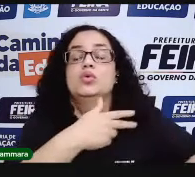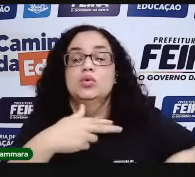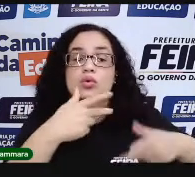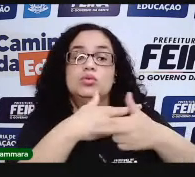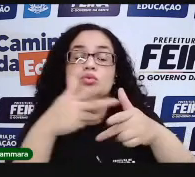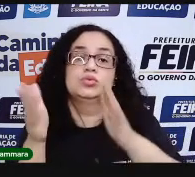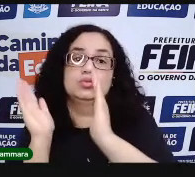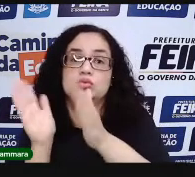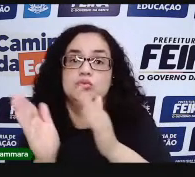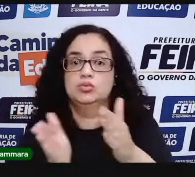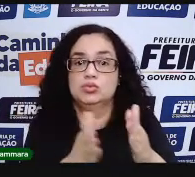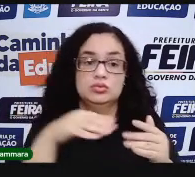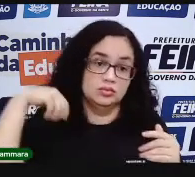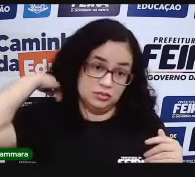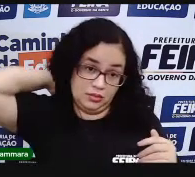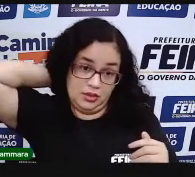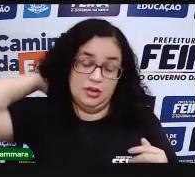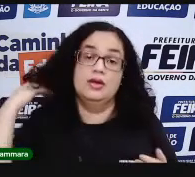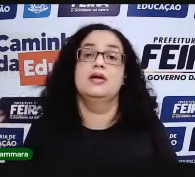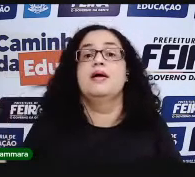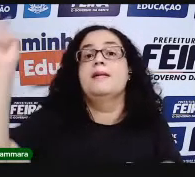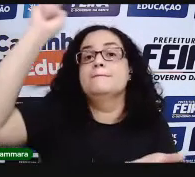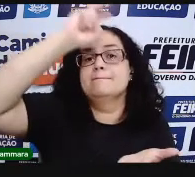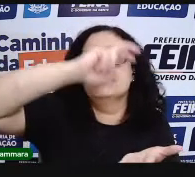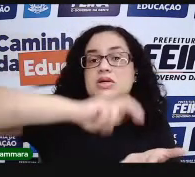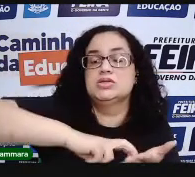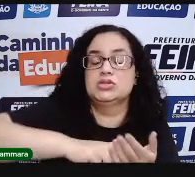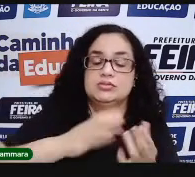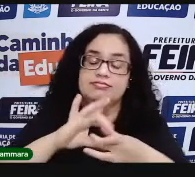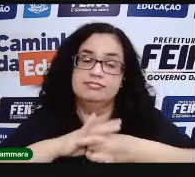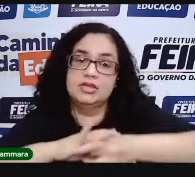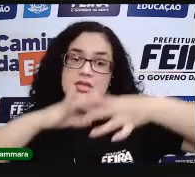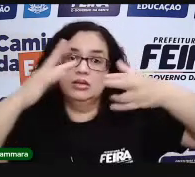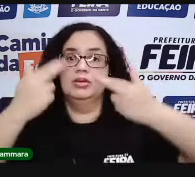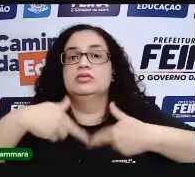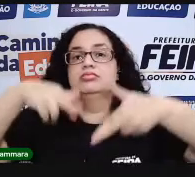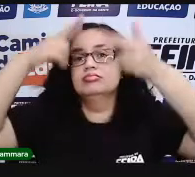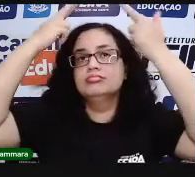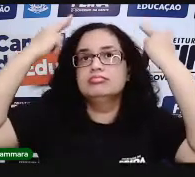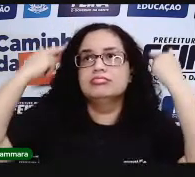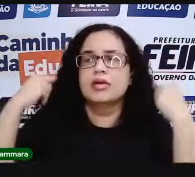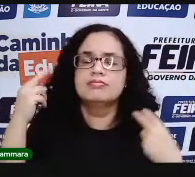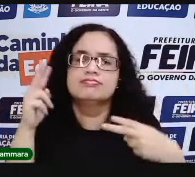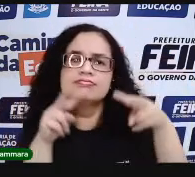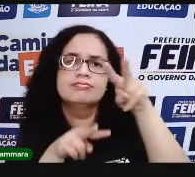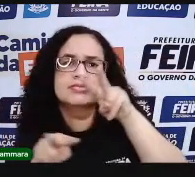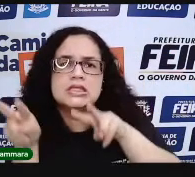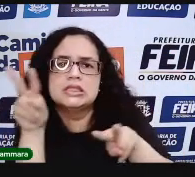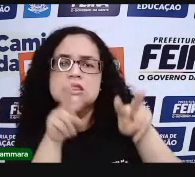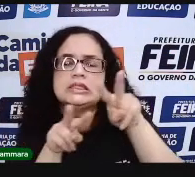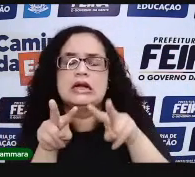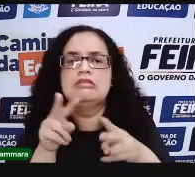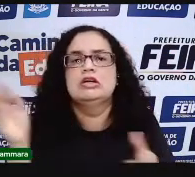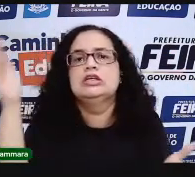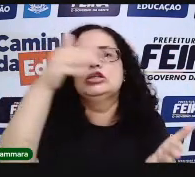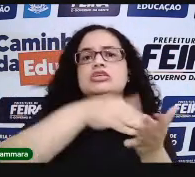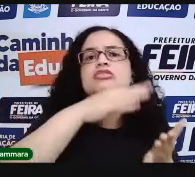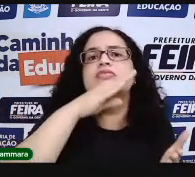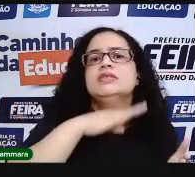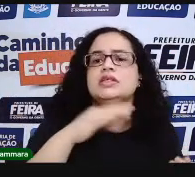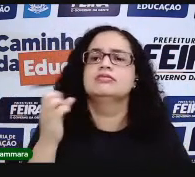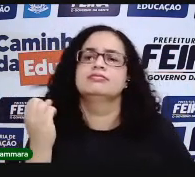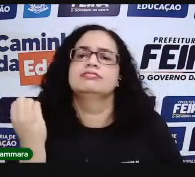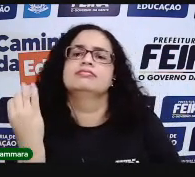várias formas de controlar o rebanho. Pela manhã, ele soltava os seus carneiros e analisava no final da tarde. Se havia a mesma